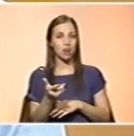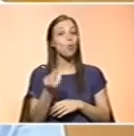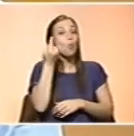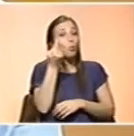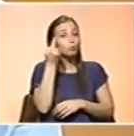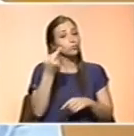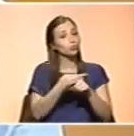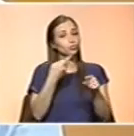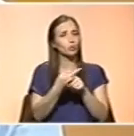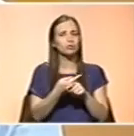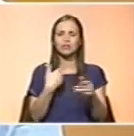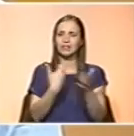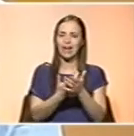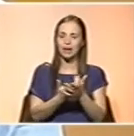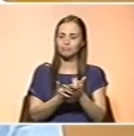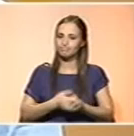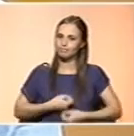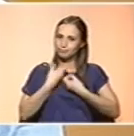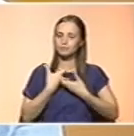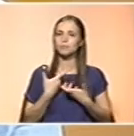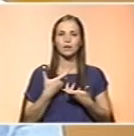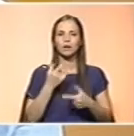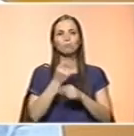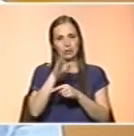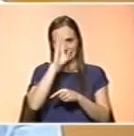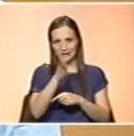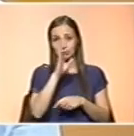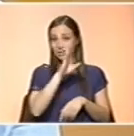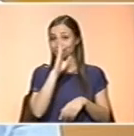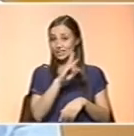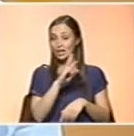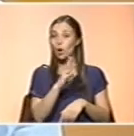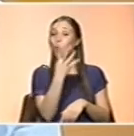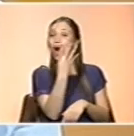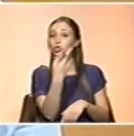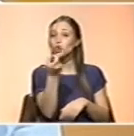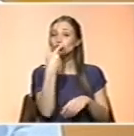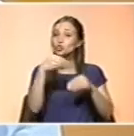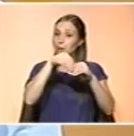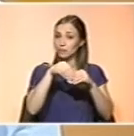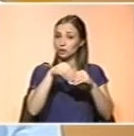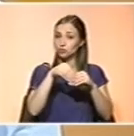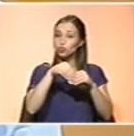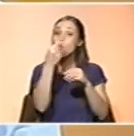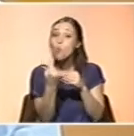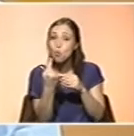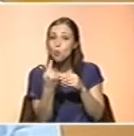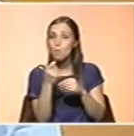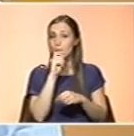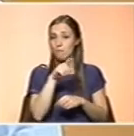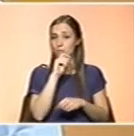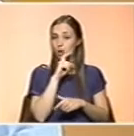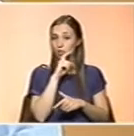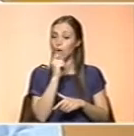que mais os sensibiliza é saberem que um em cada quatro suplementos podem ter substâncias que